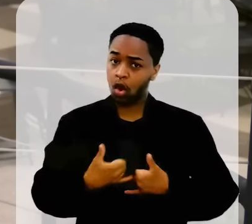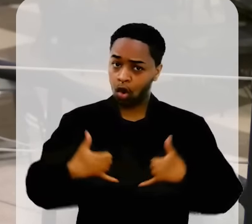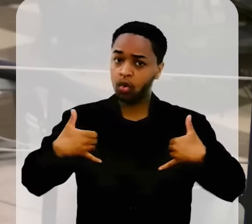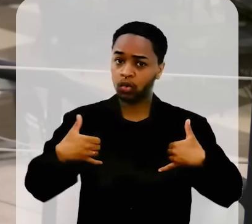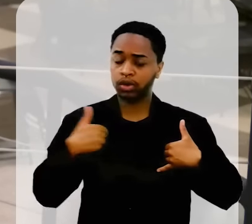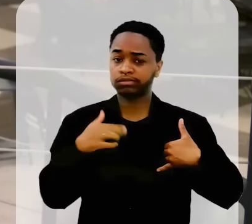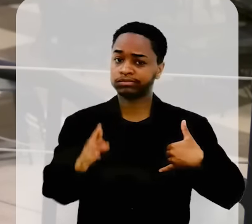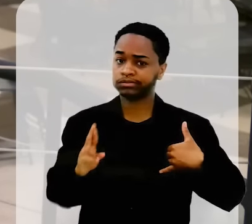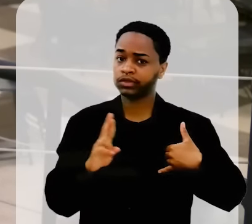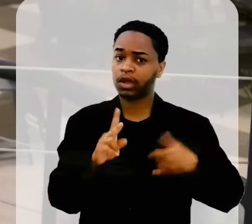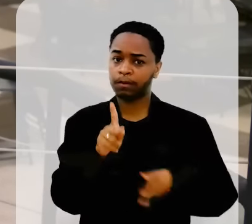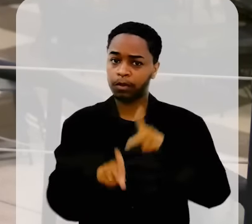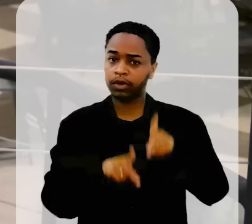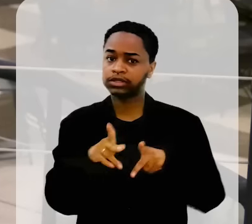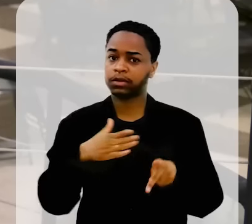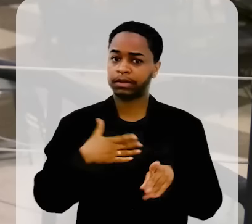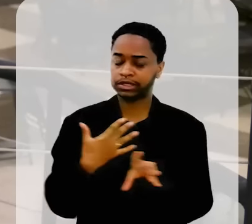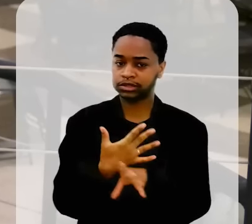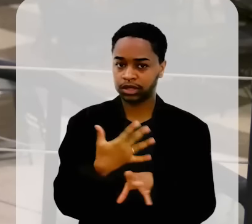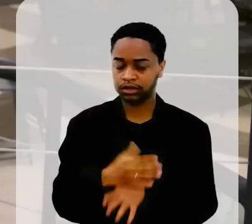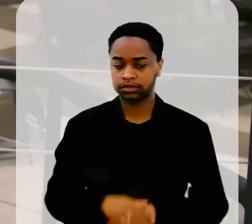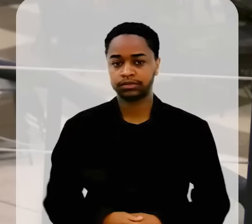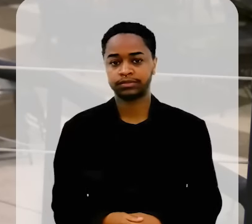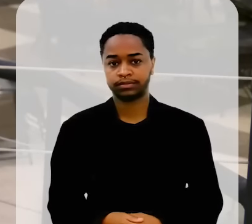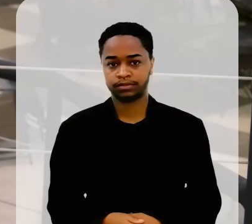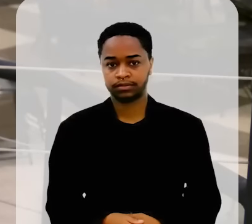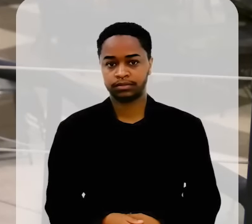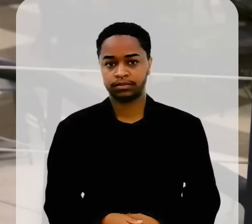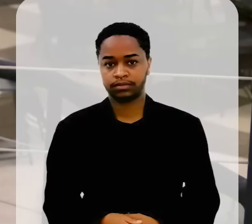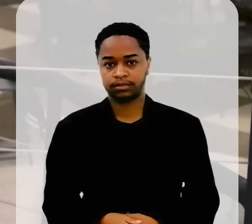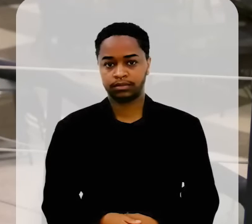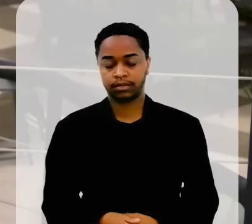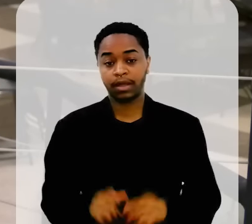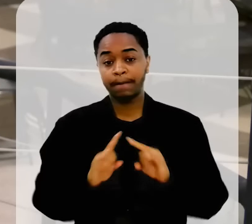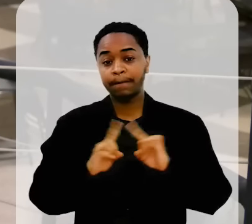Tenho orgulho de poder representar um pouquinho o meu município.